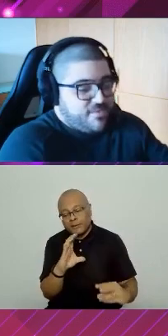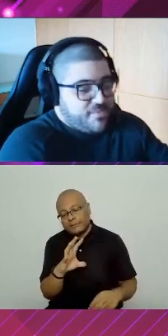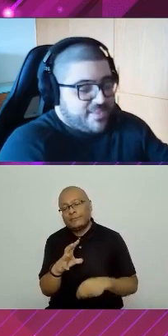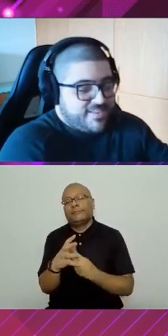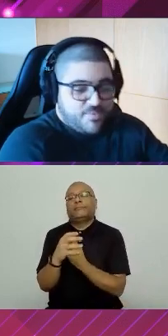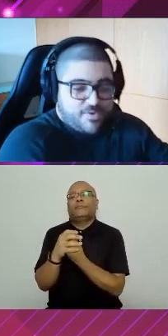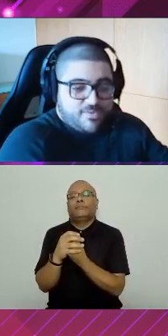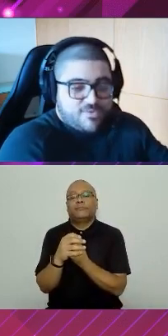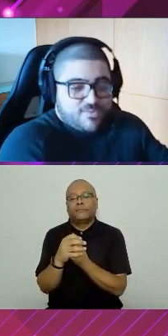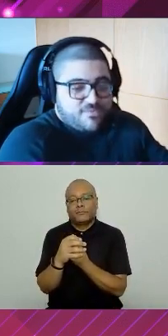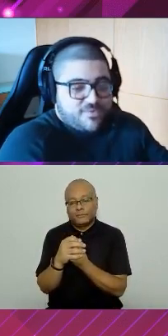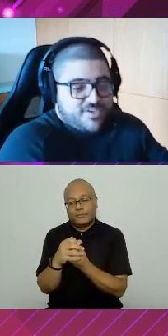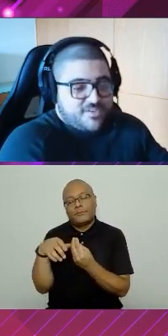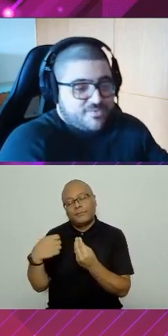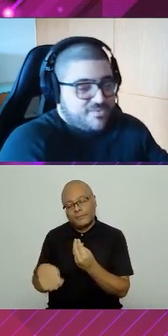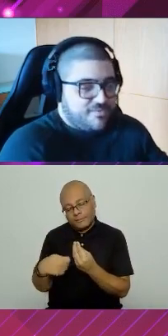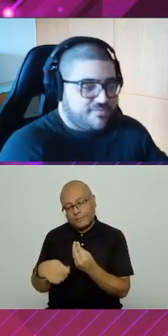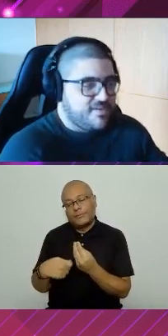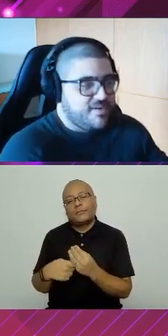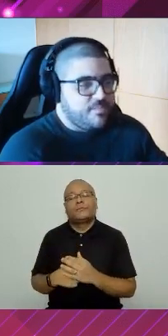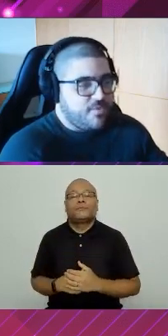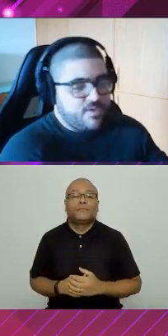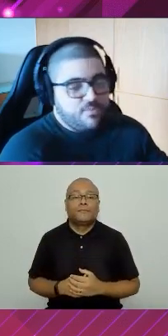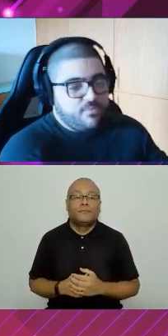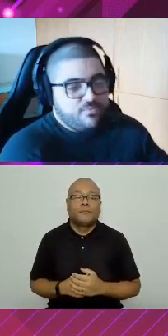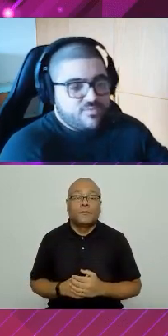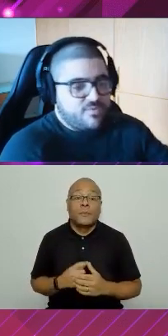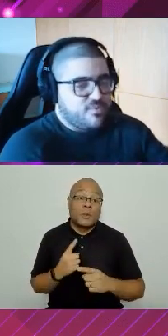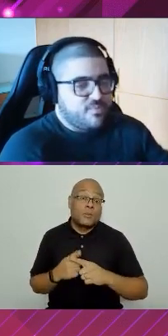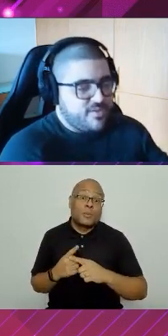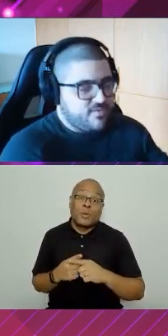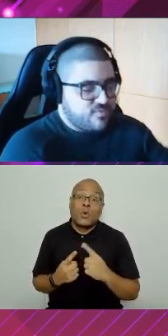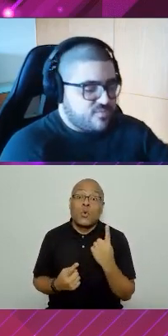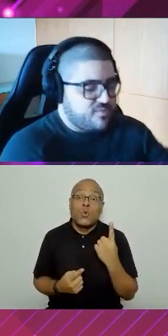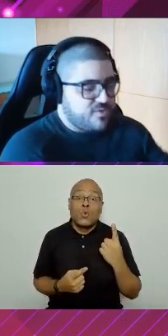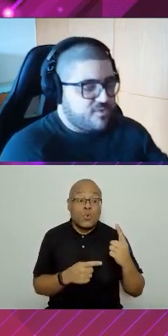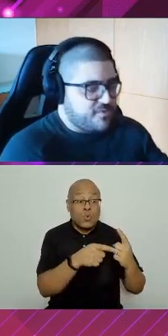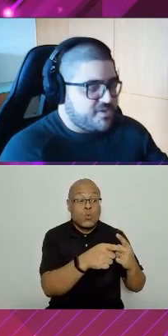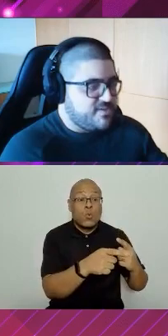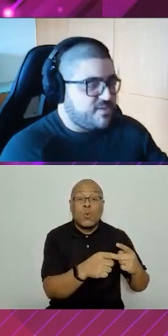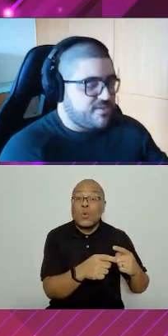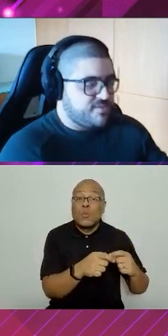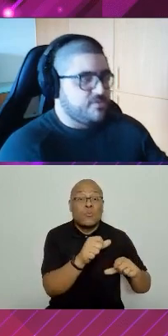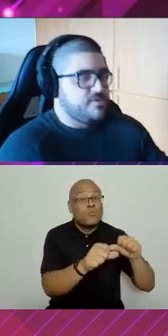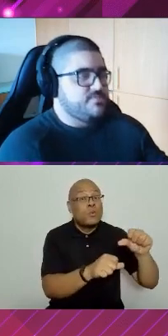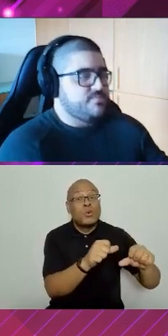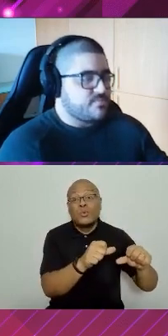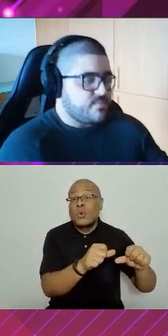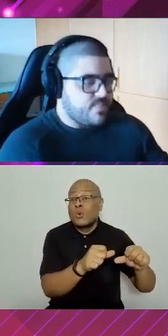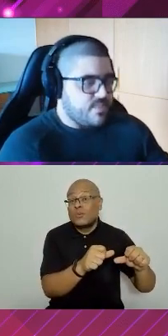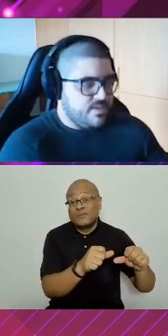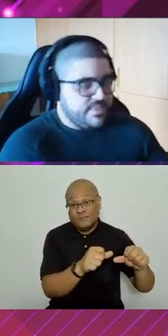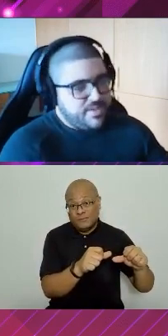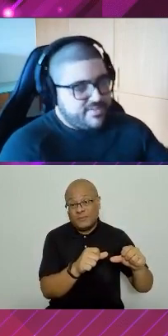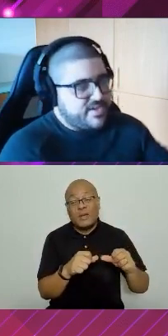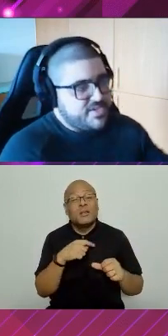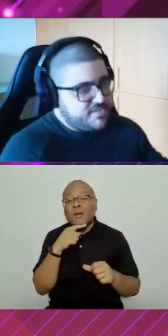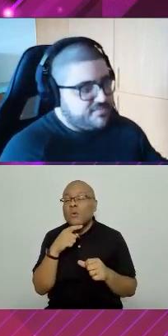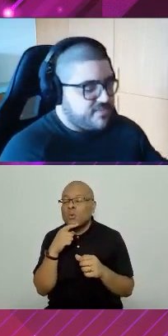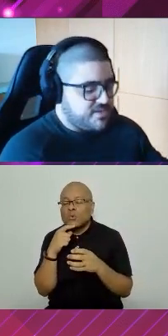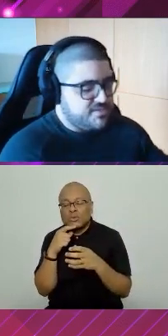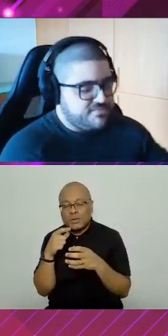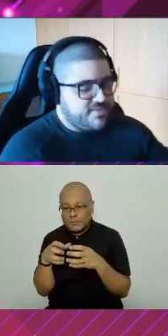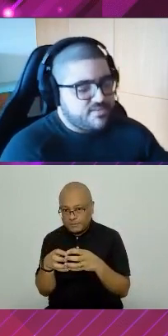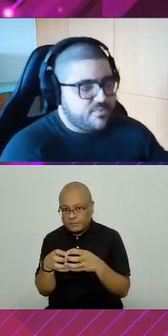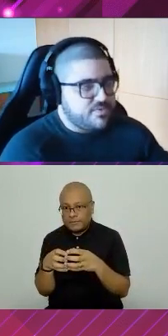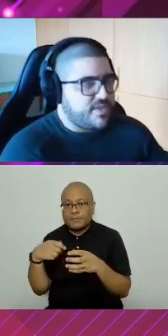vou travar o meu release, porque eu tenho que subir o front-end tudo de novo. Porque um dos meus componentes, um dos meus micro front-ends atualizou. Então, é assim que a